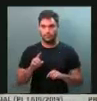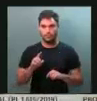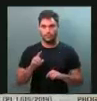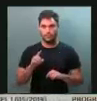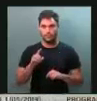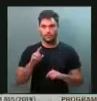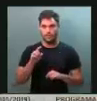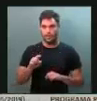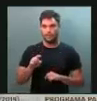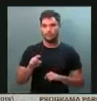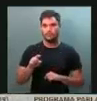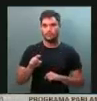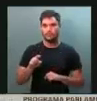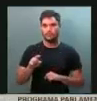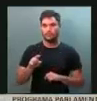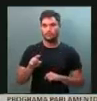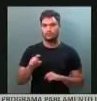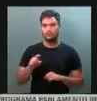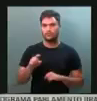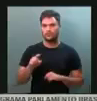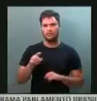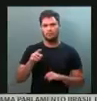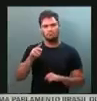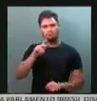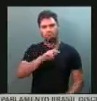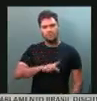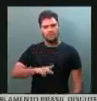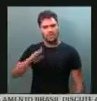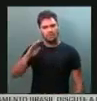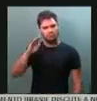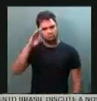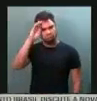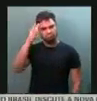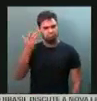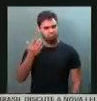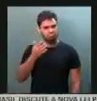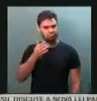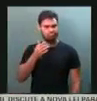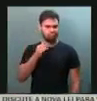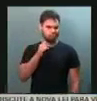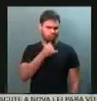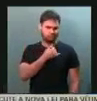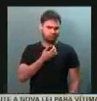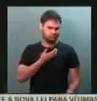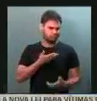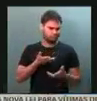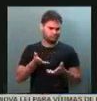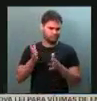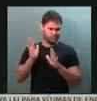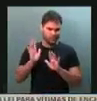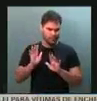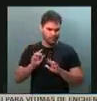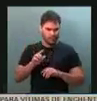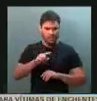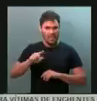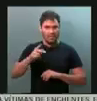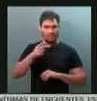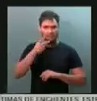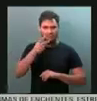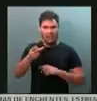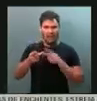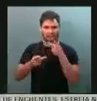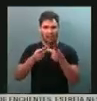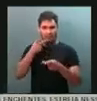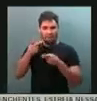cada vez mais infeliz presidente da República, que aciona a boca e não